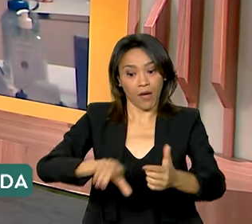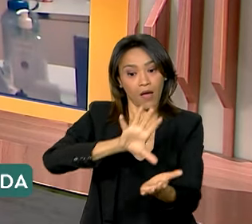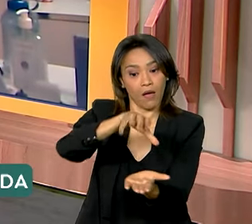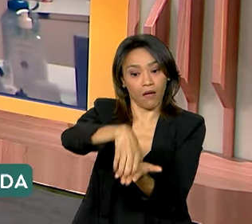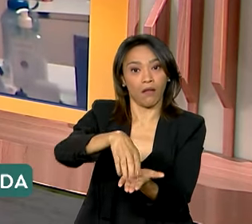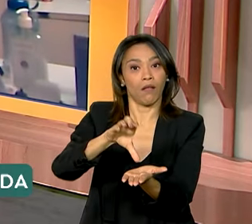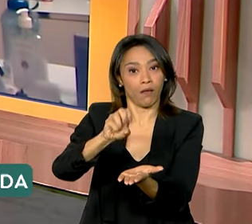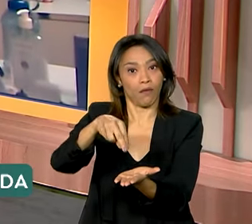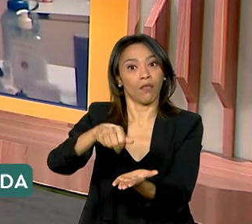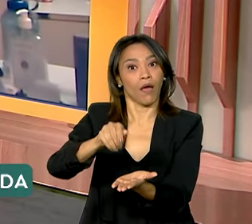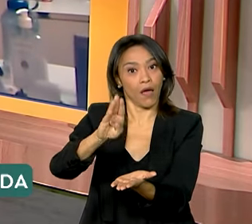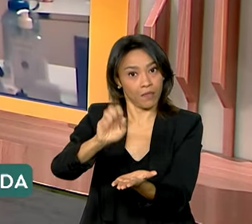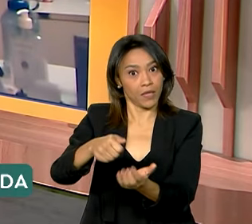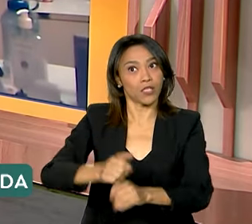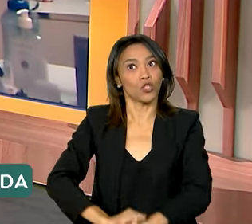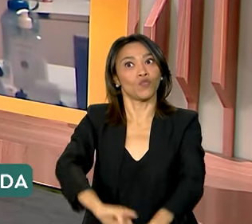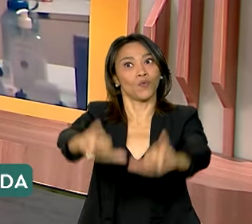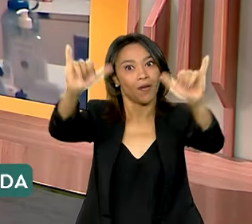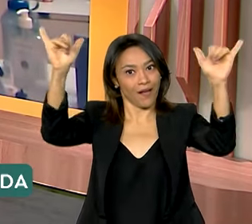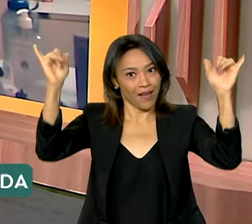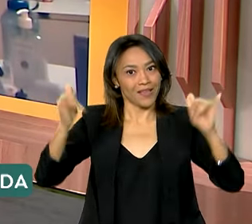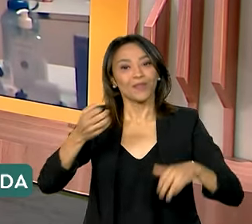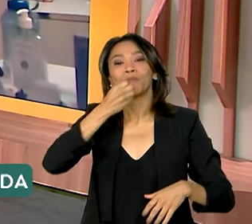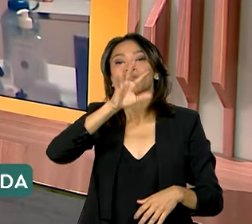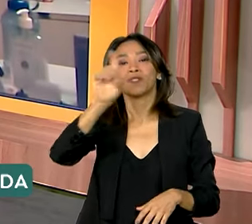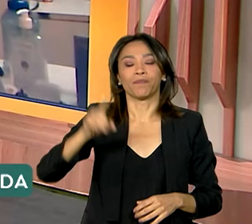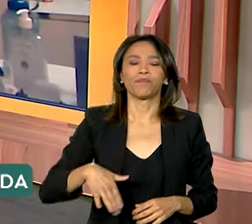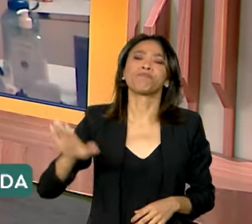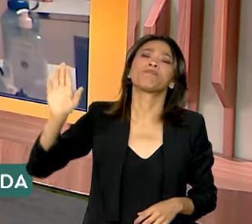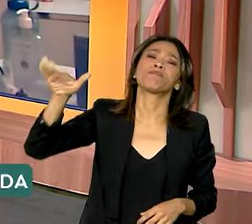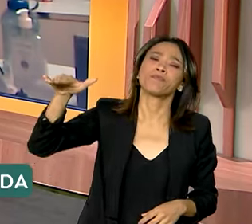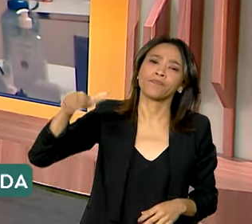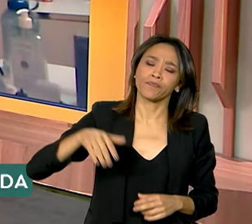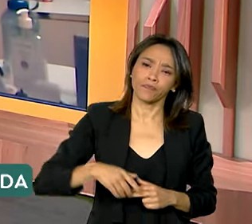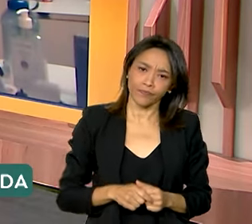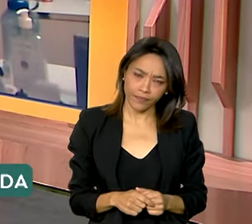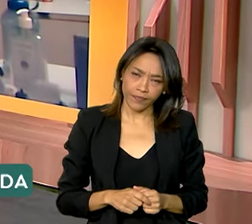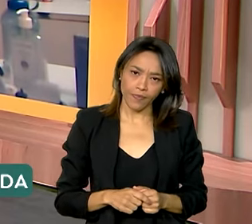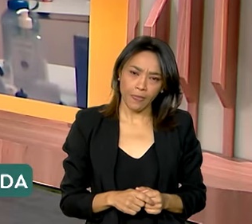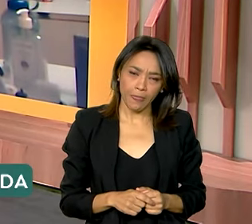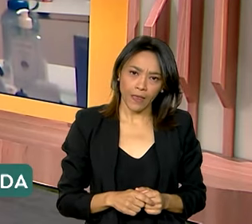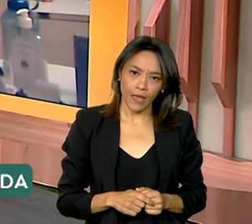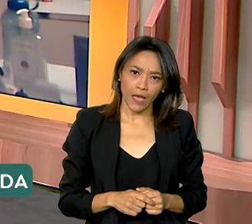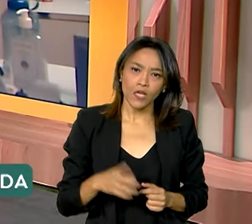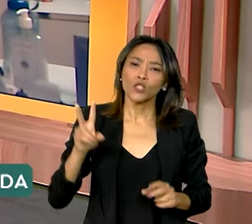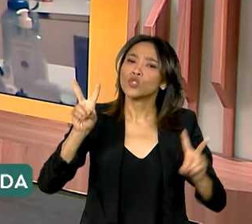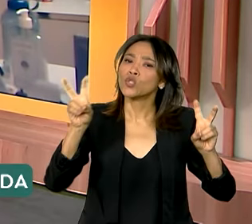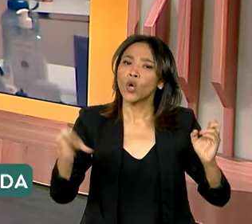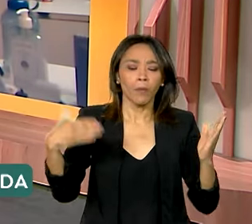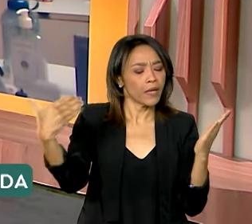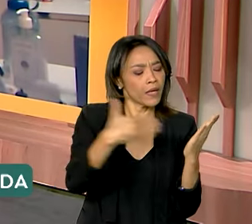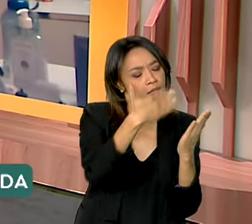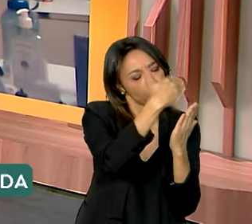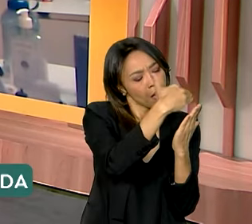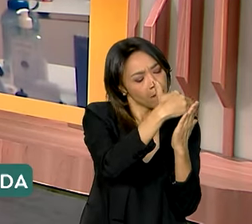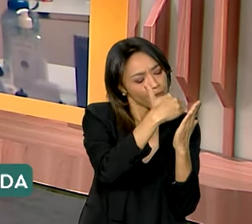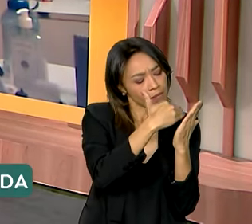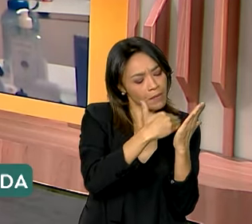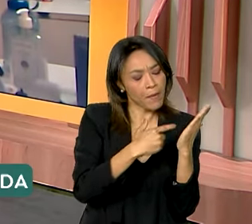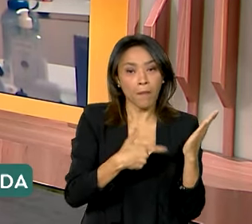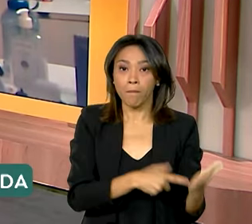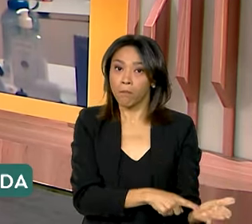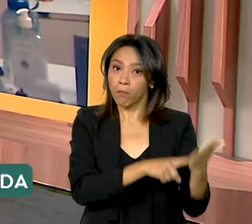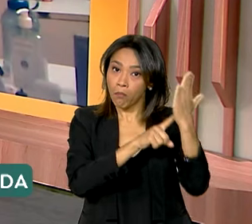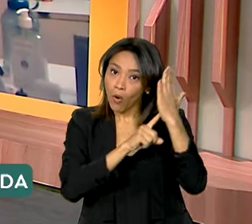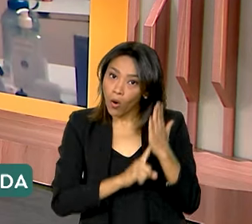Então, um bom dia a todos. Excelente, superintendente. Um dos dados do Anuário mostra que o volume de